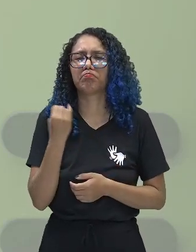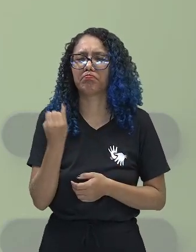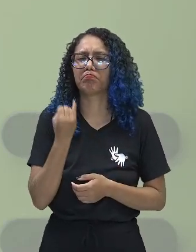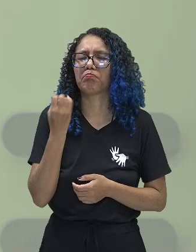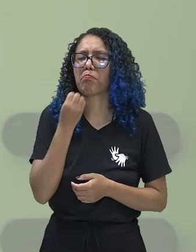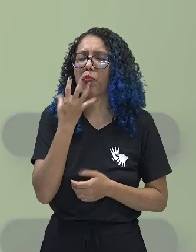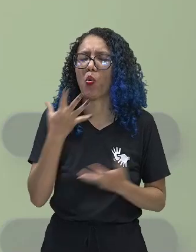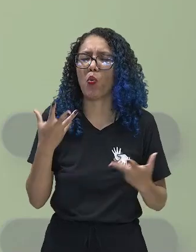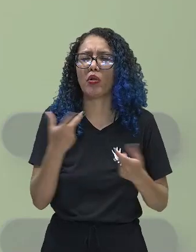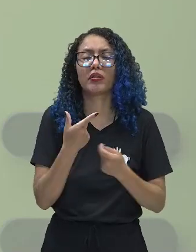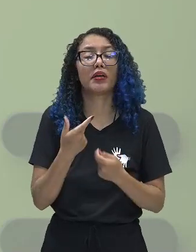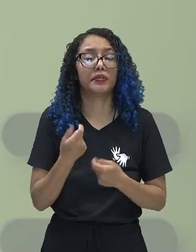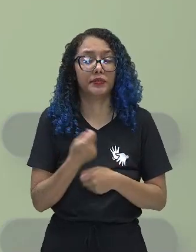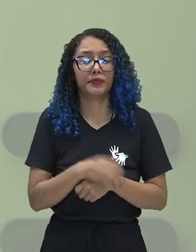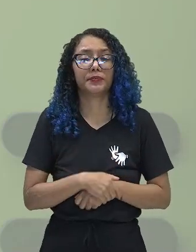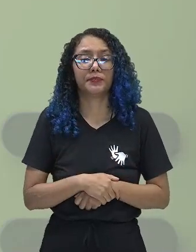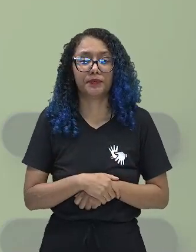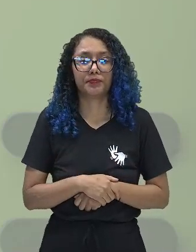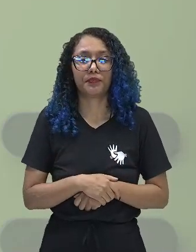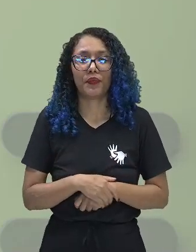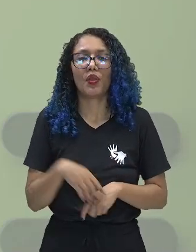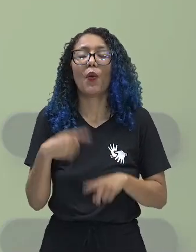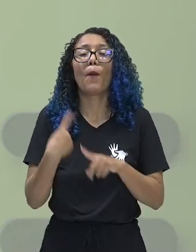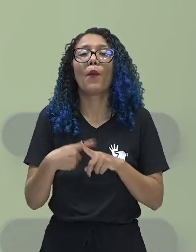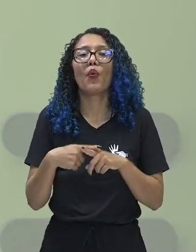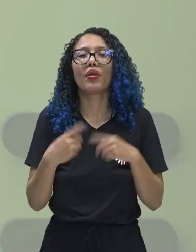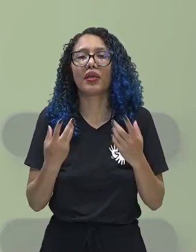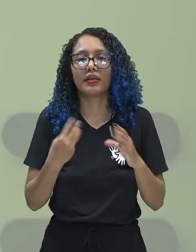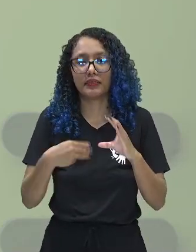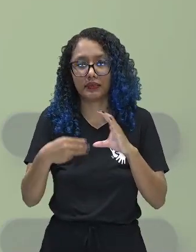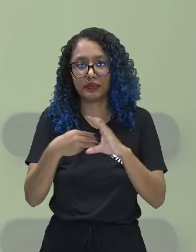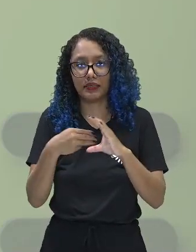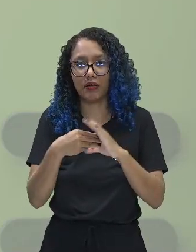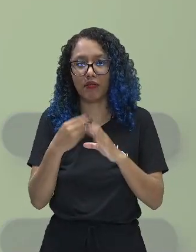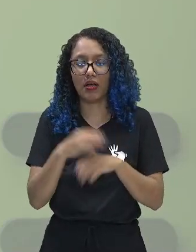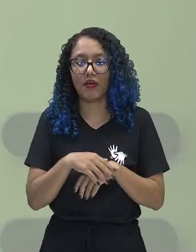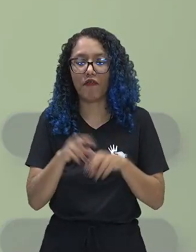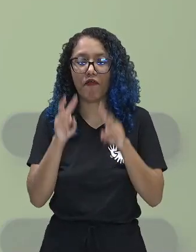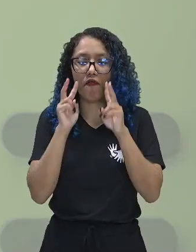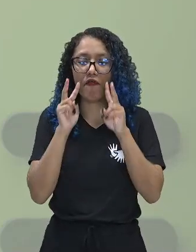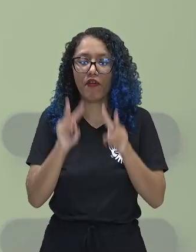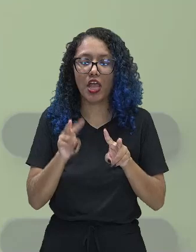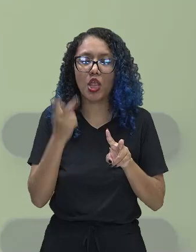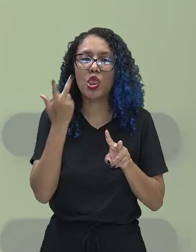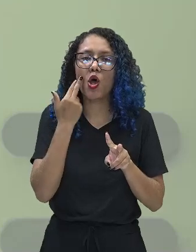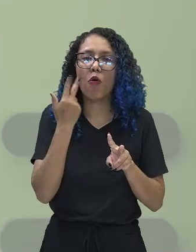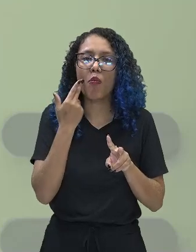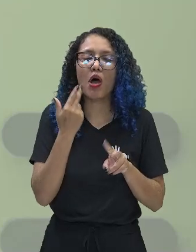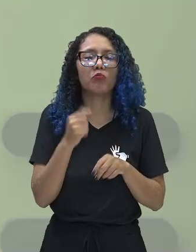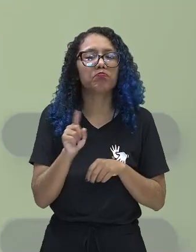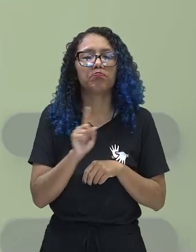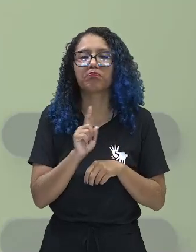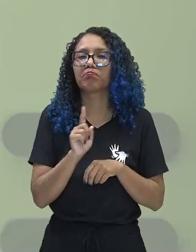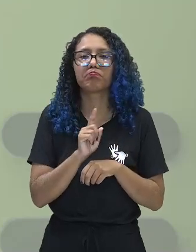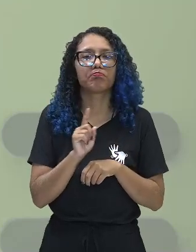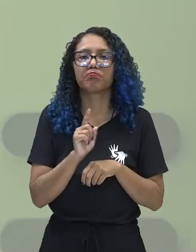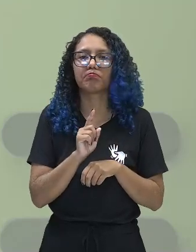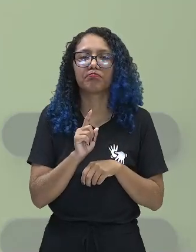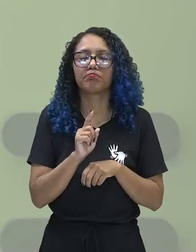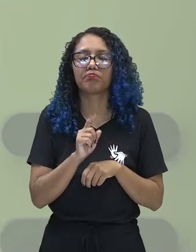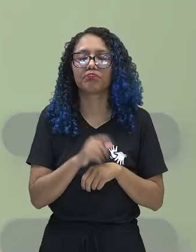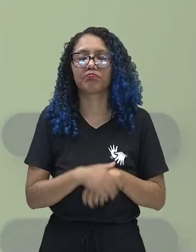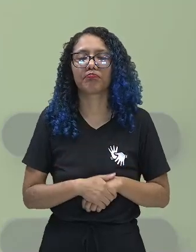necessário, já que as células não podem ser vistas, pelo menos em sua maioria, a visão